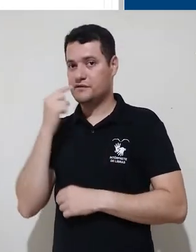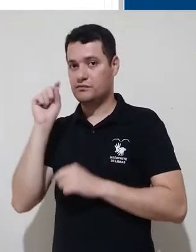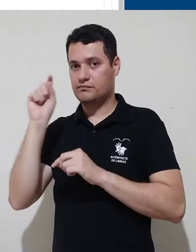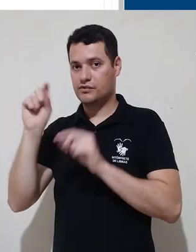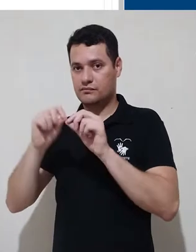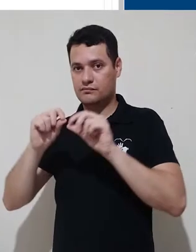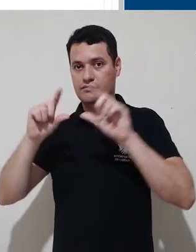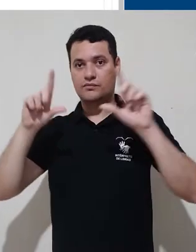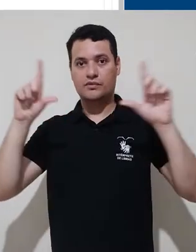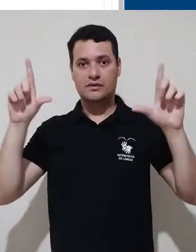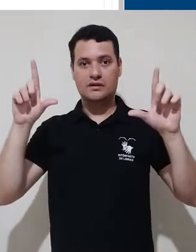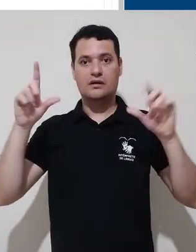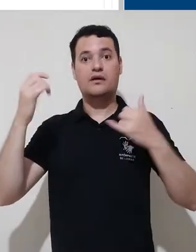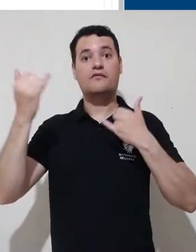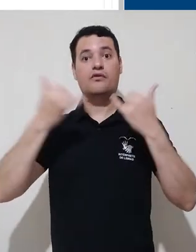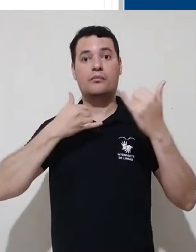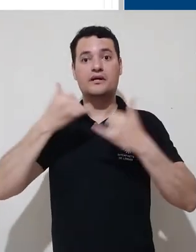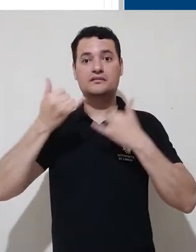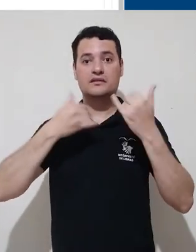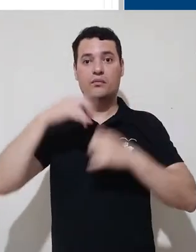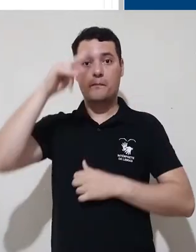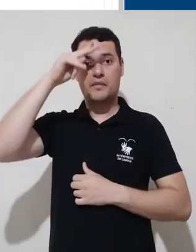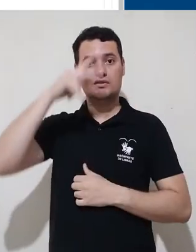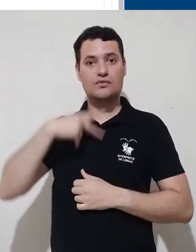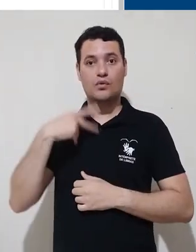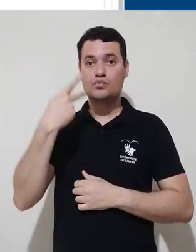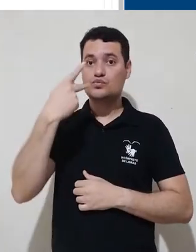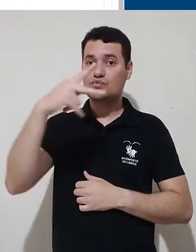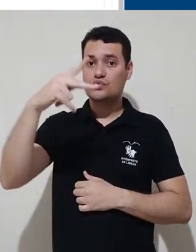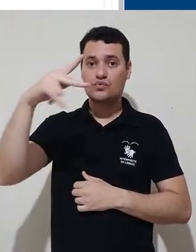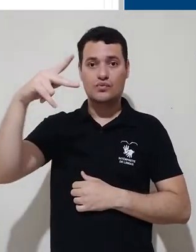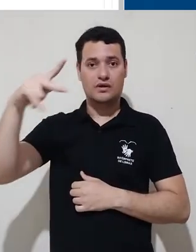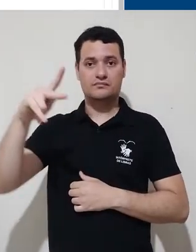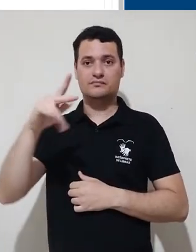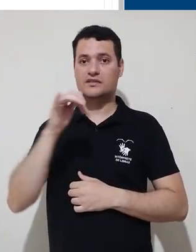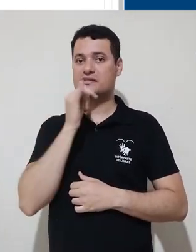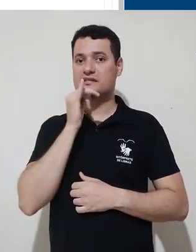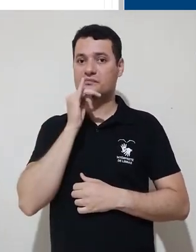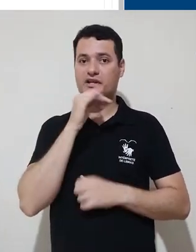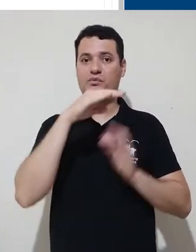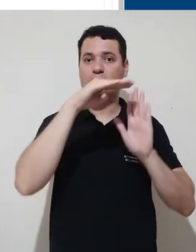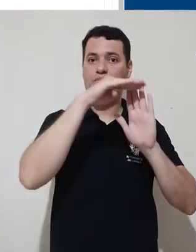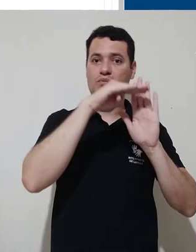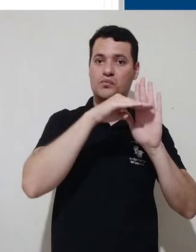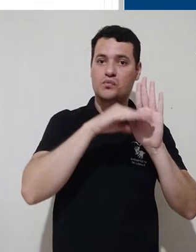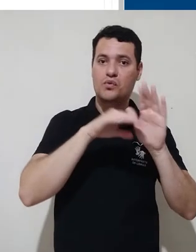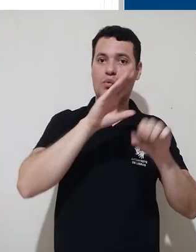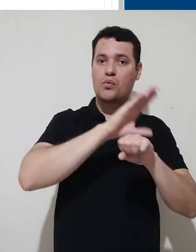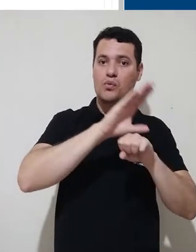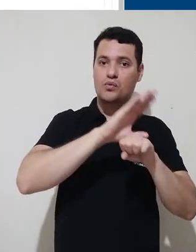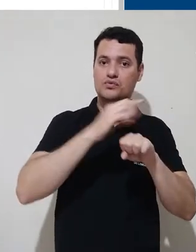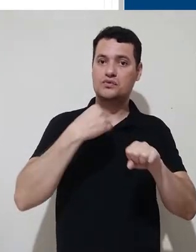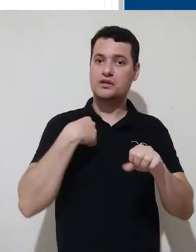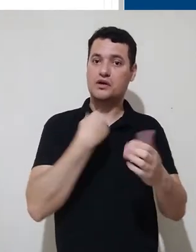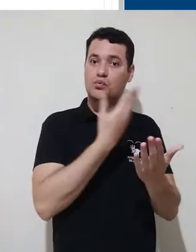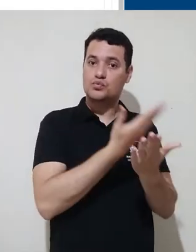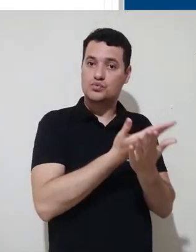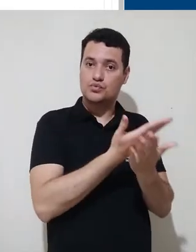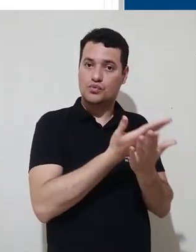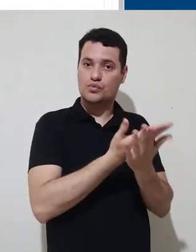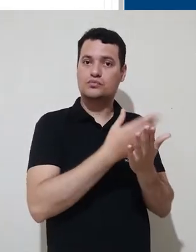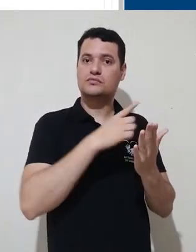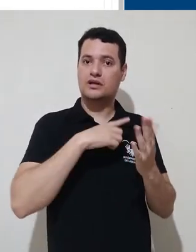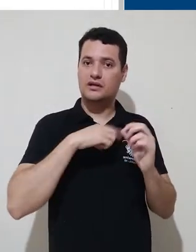ter, no caso, as informações pessoais cadastradas, assim como, por exemplo, uma lista de curso nos quais você está